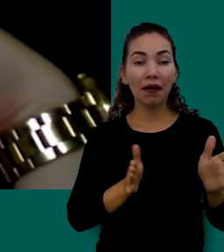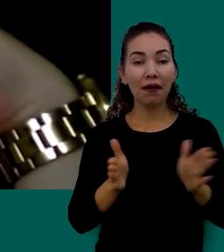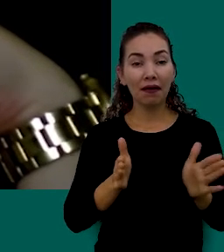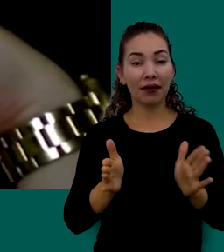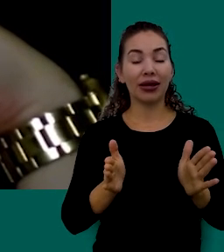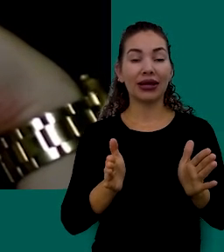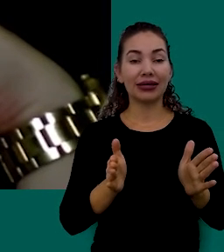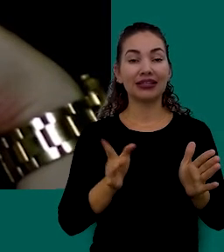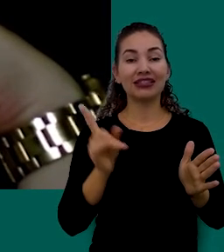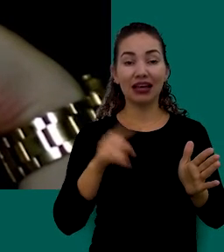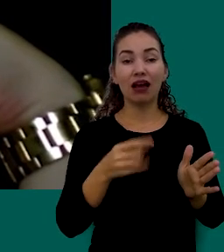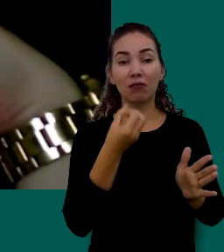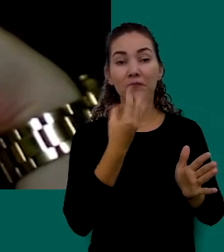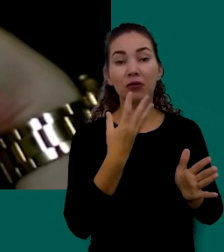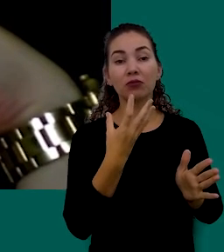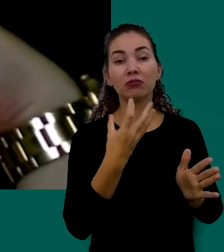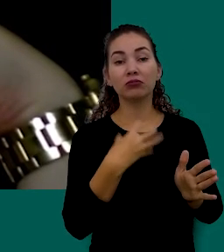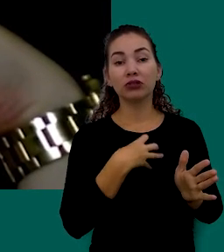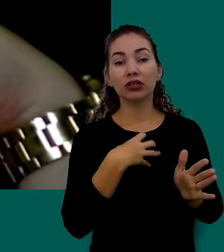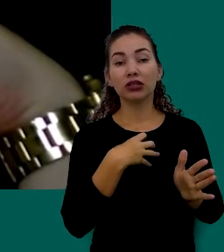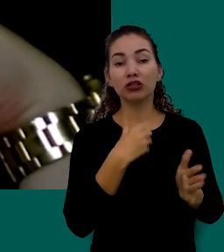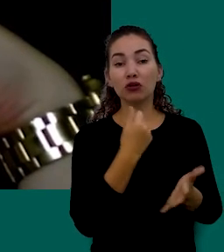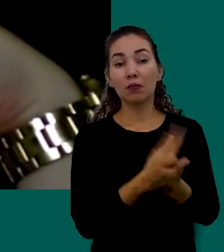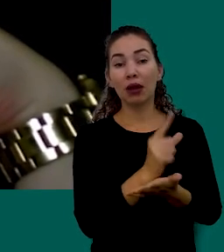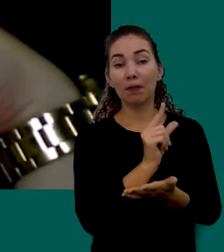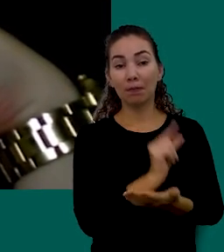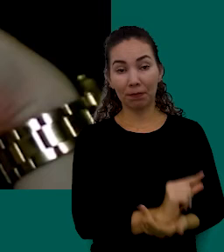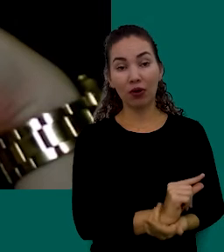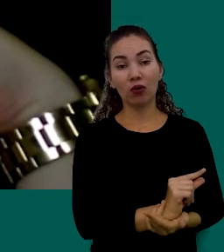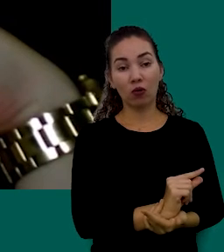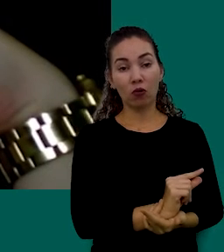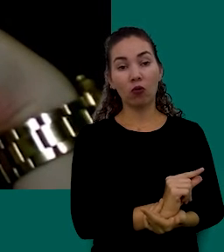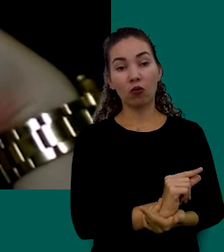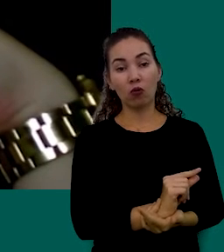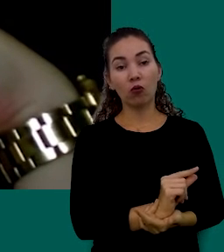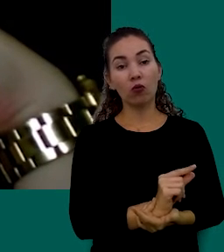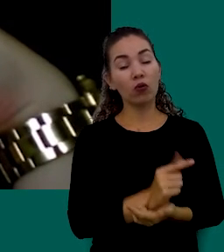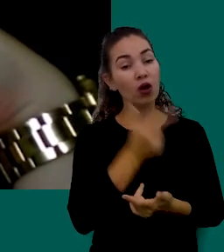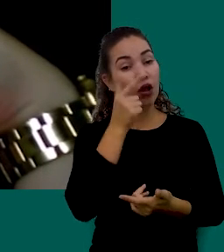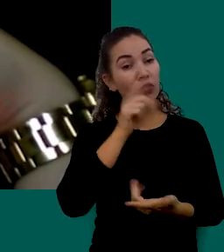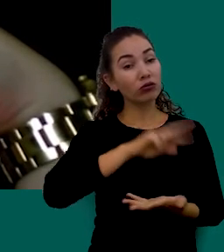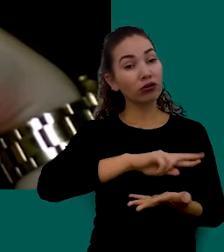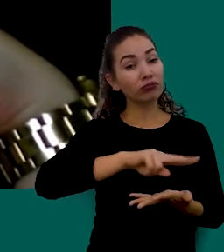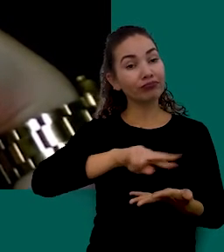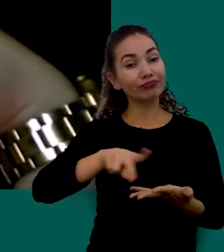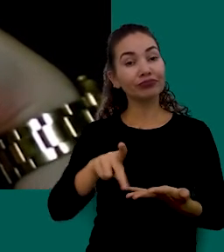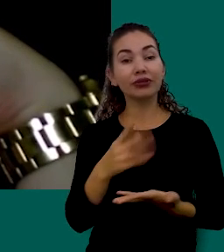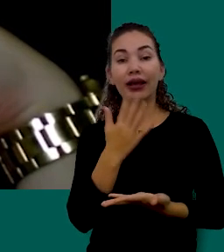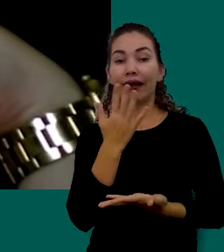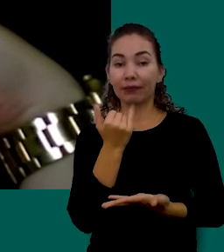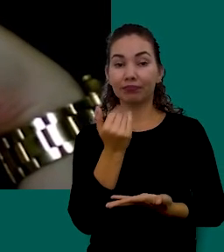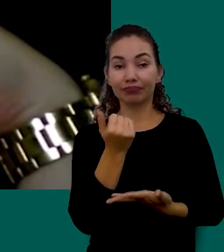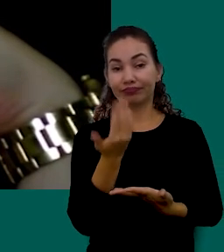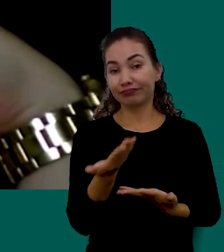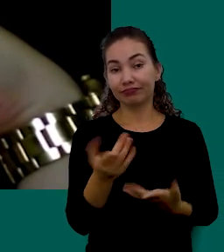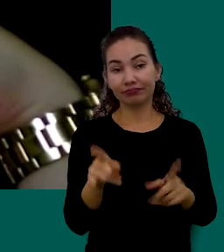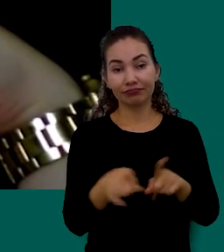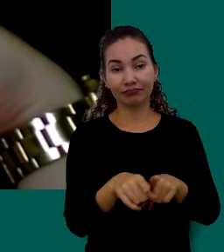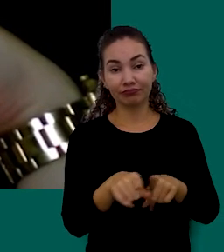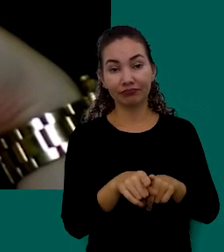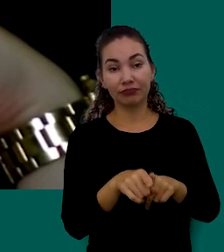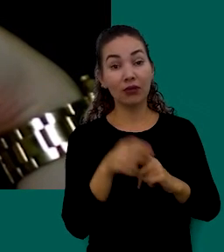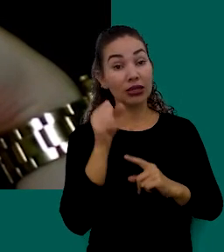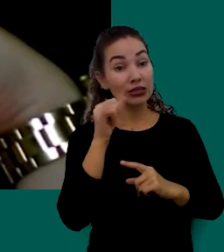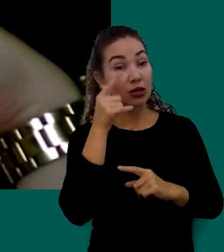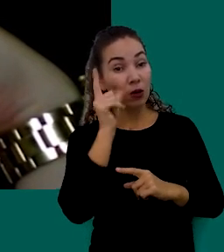Boa Maneira De Consumir Pagando Pouco E Podendo Diversificar A Alimentação E Quando